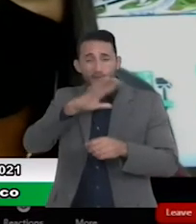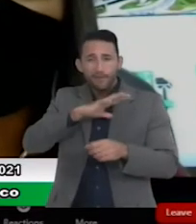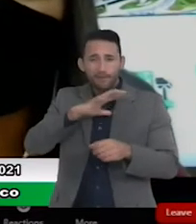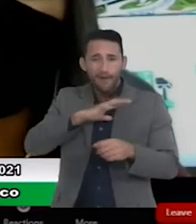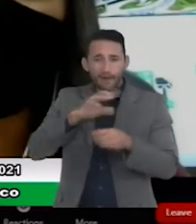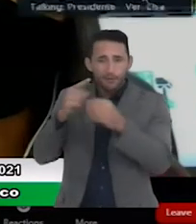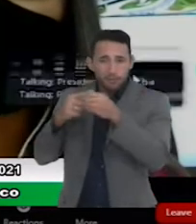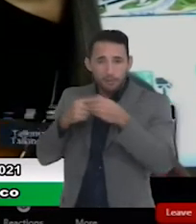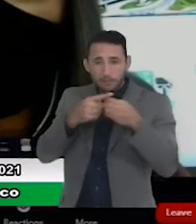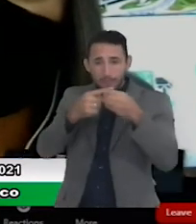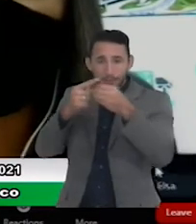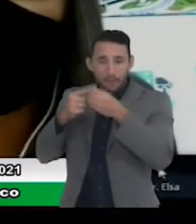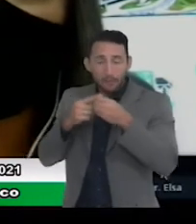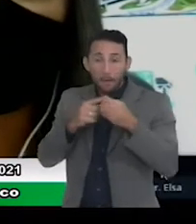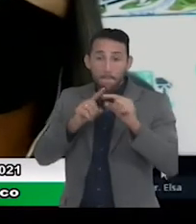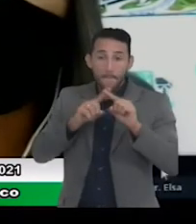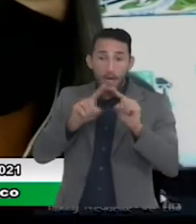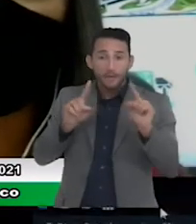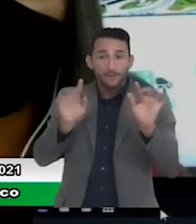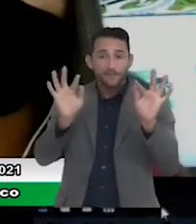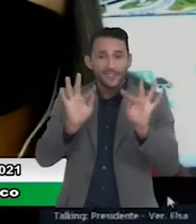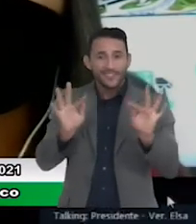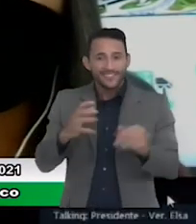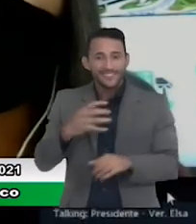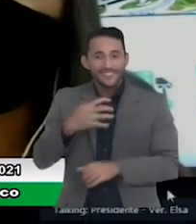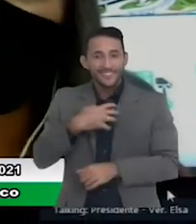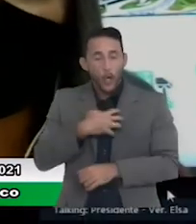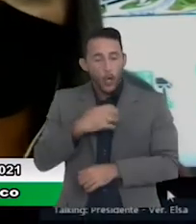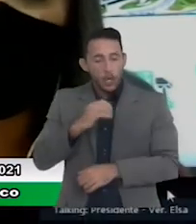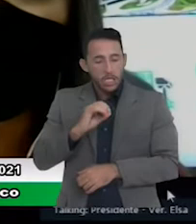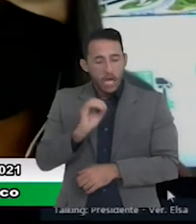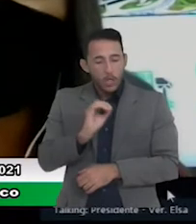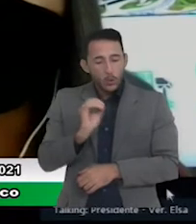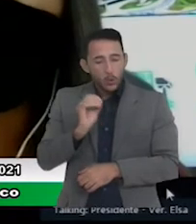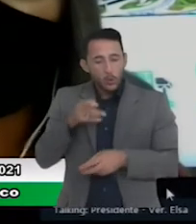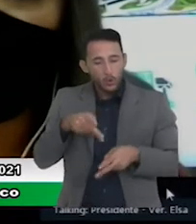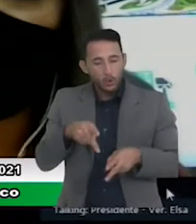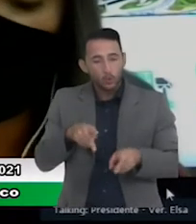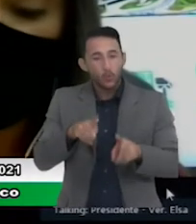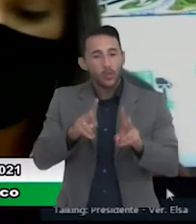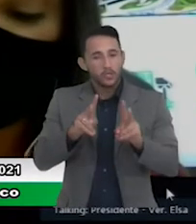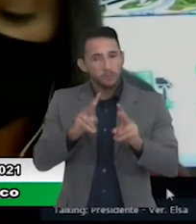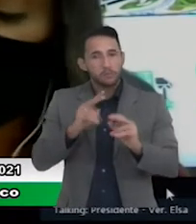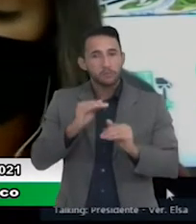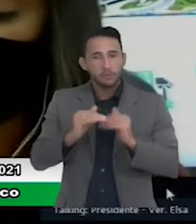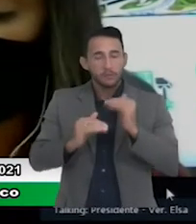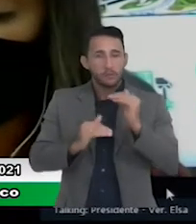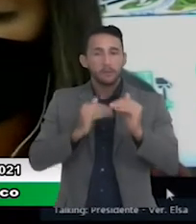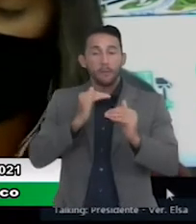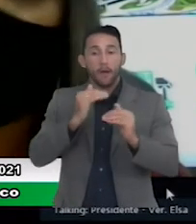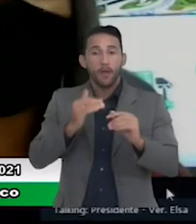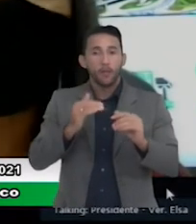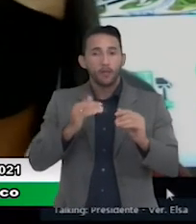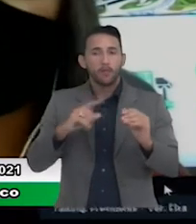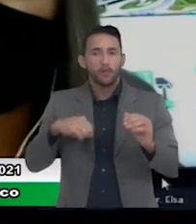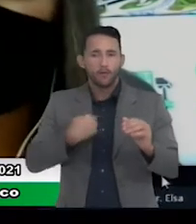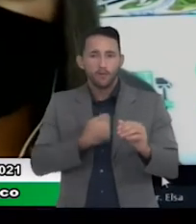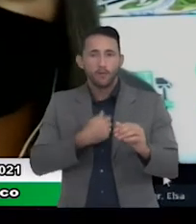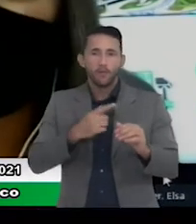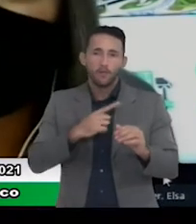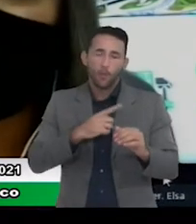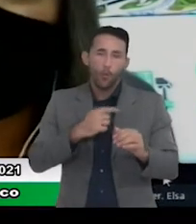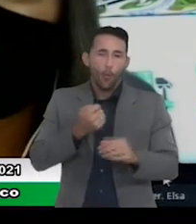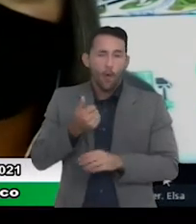para nós é uma grande alegria saber que Osasco continua em constante crescimento nós tivemos aí um crescimento de quase 8